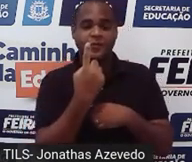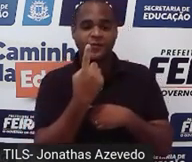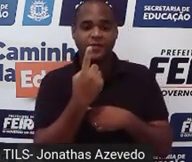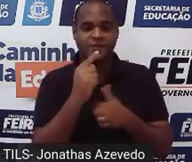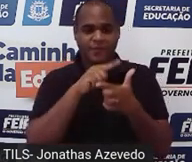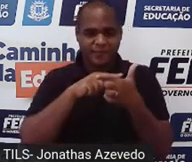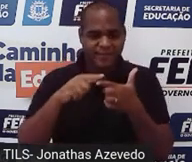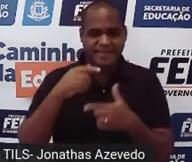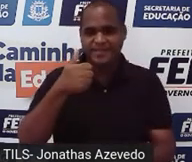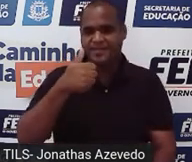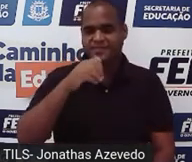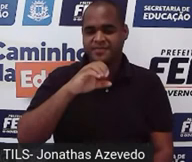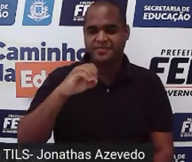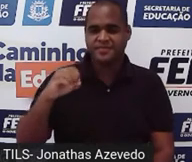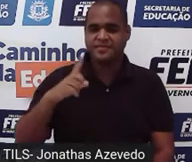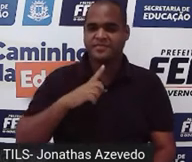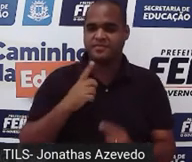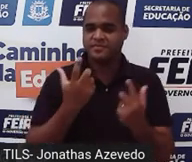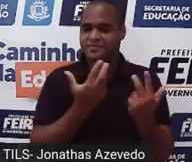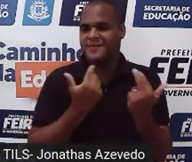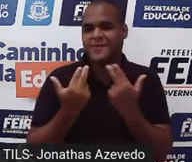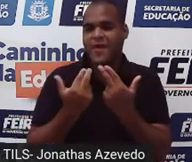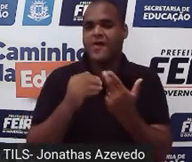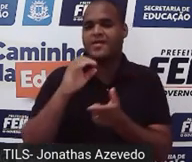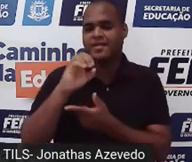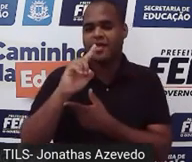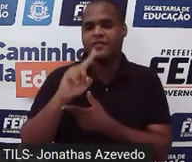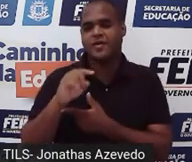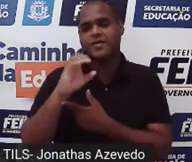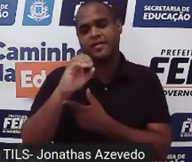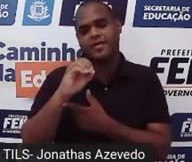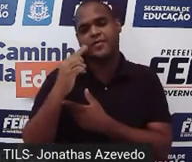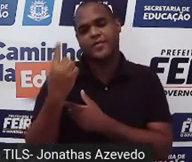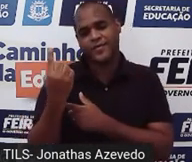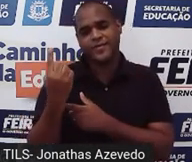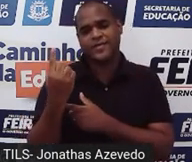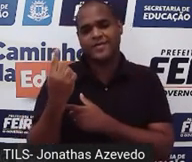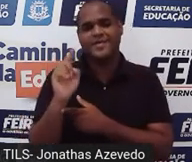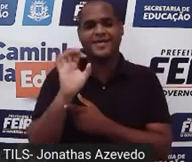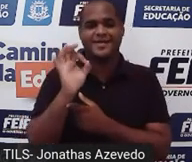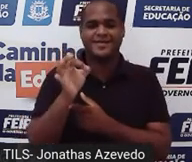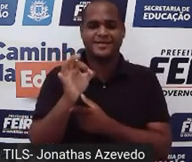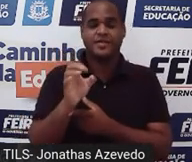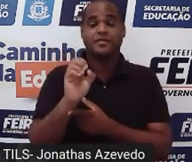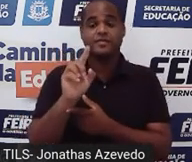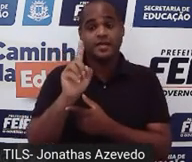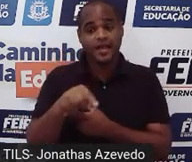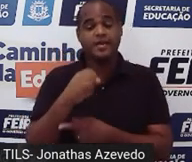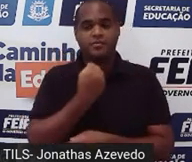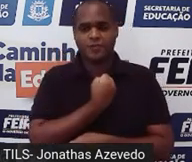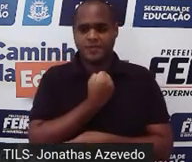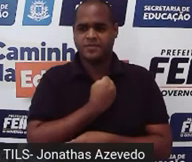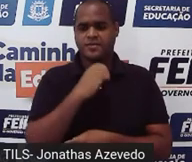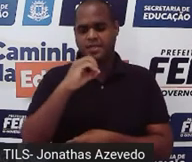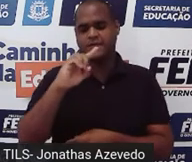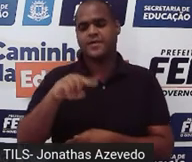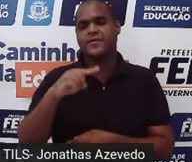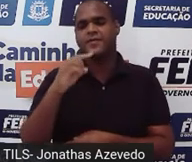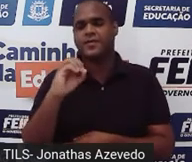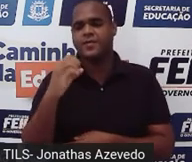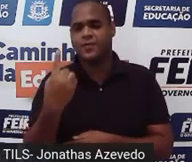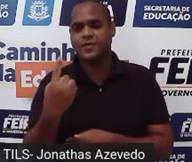igual 0,01, tá bom? E esse número 0,01